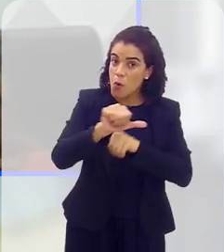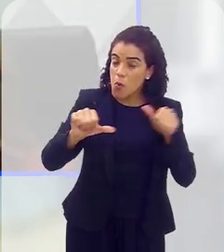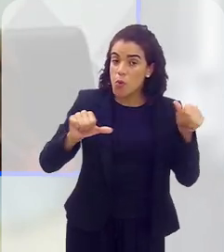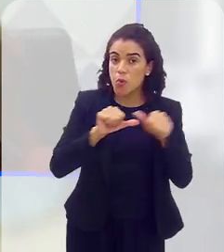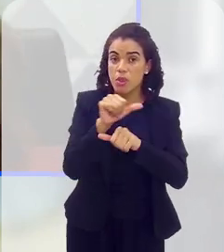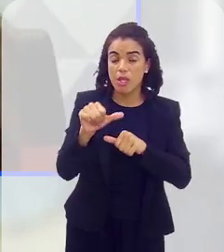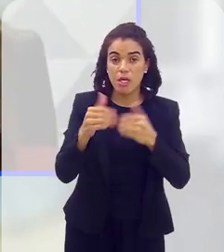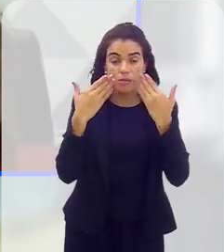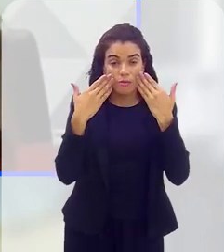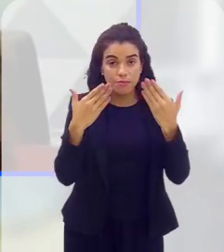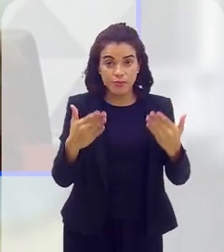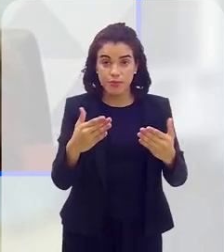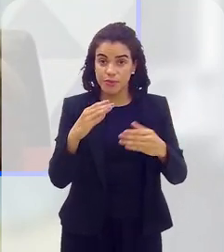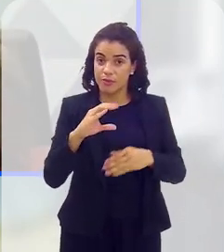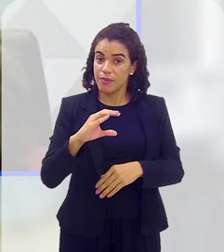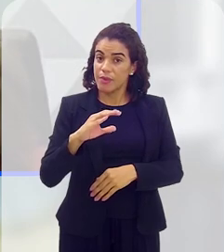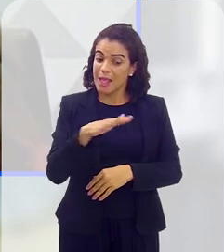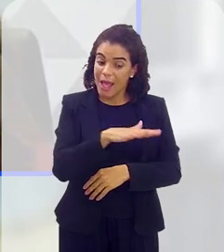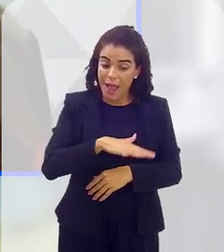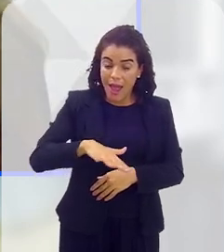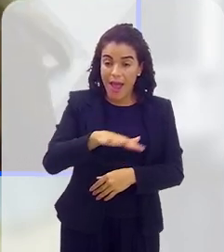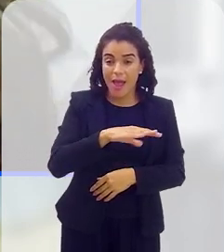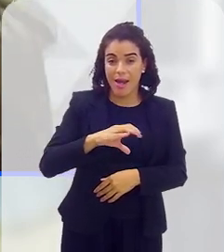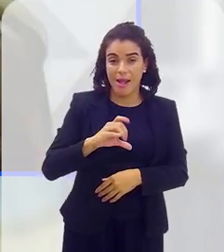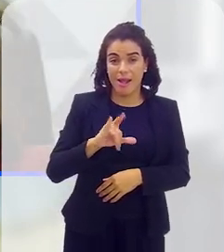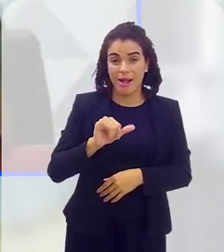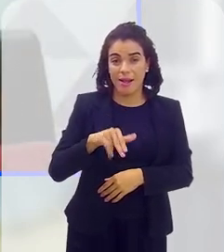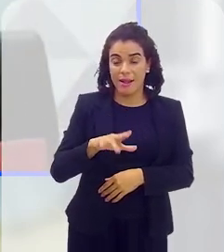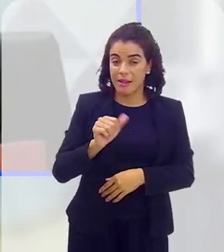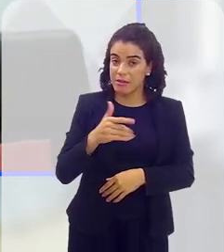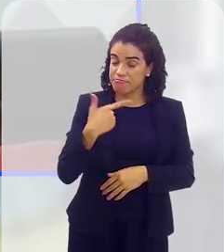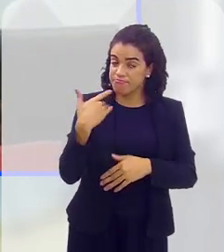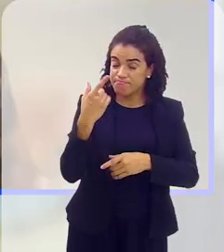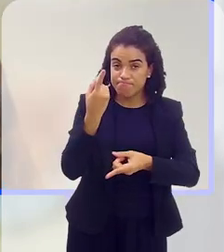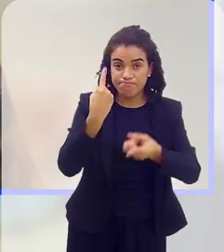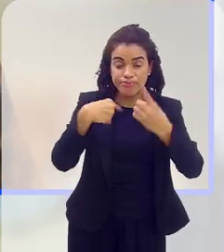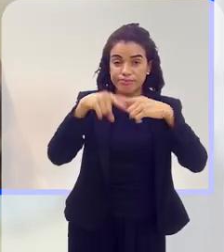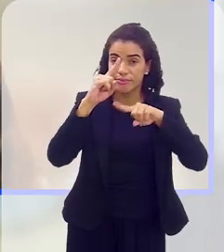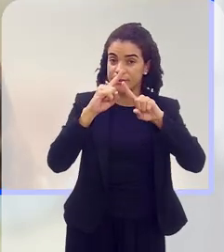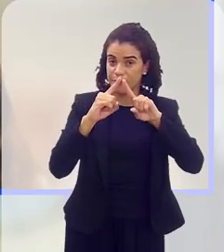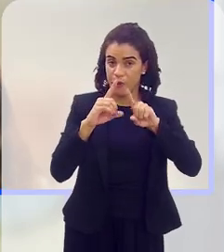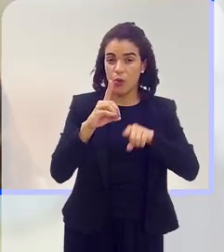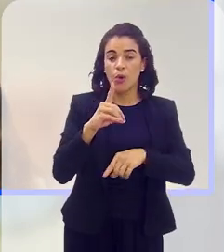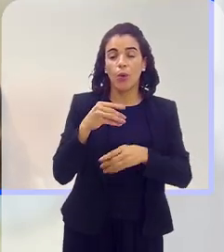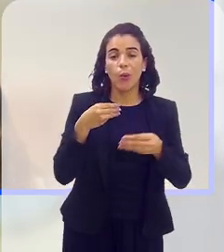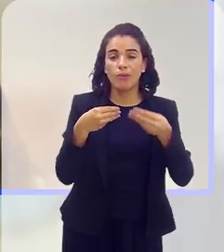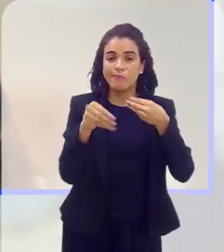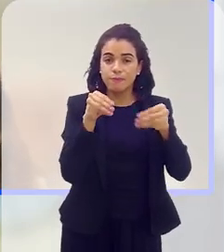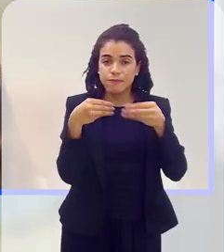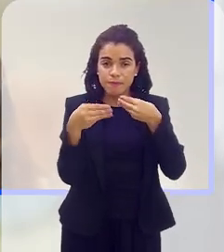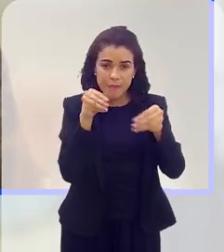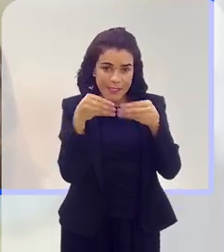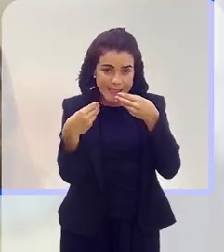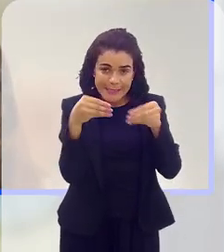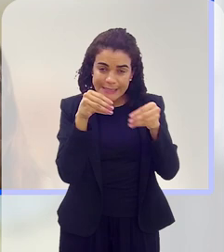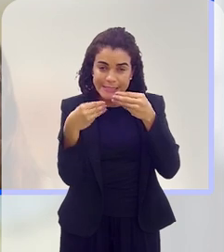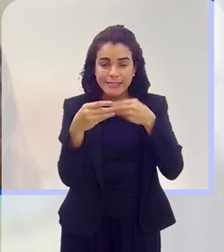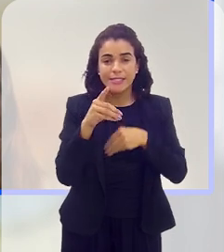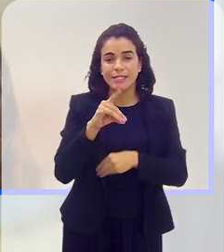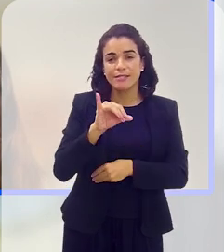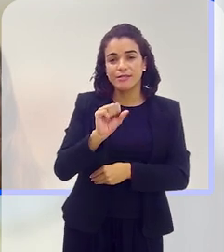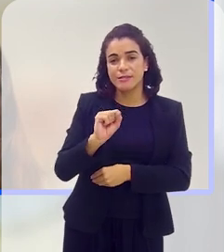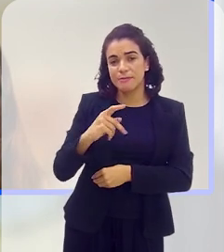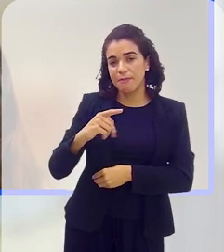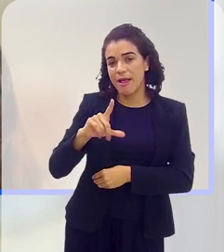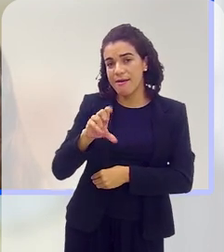mudanças expressivas clinicamente relevantes pra esses indivíduos com nanismo, com displasia, com acondroplasia. Então,